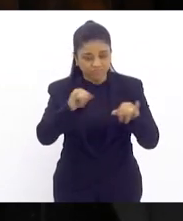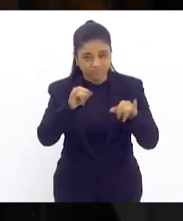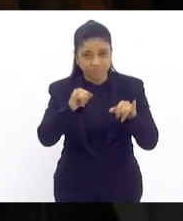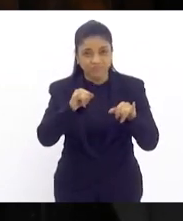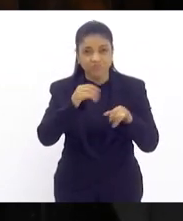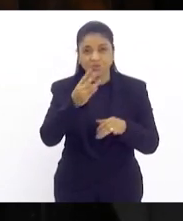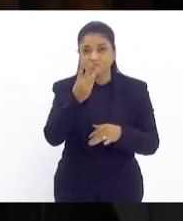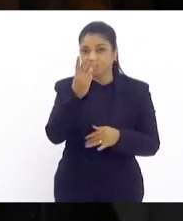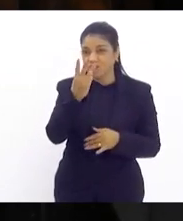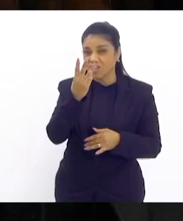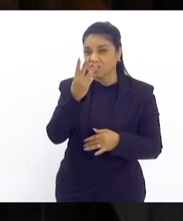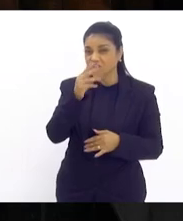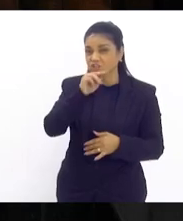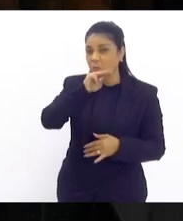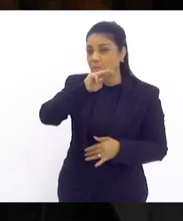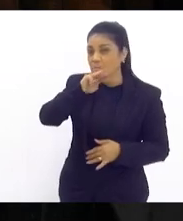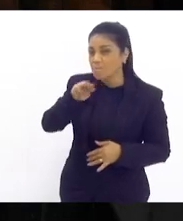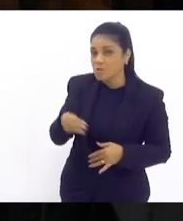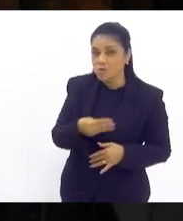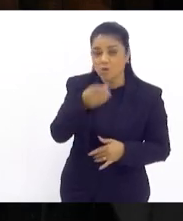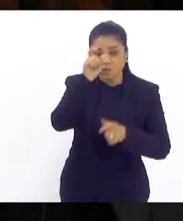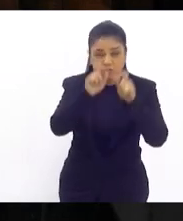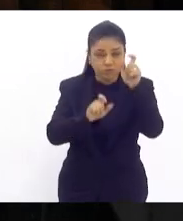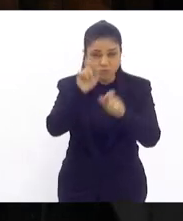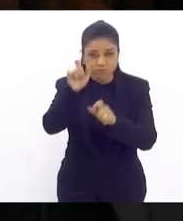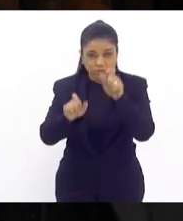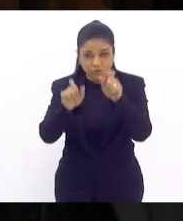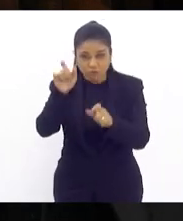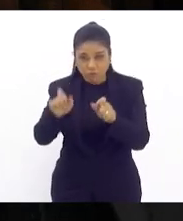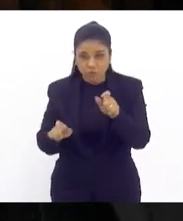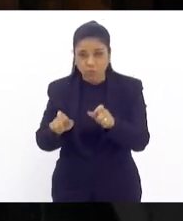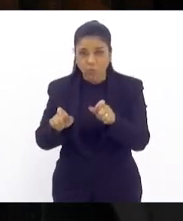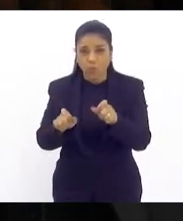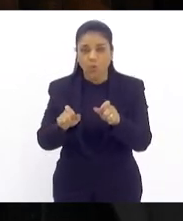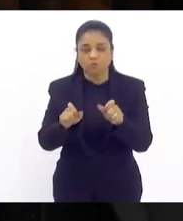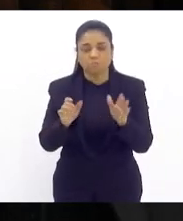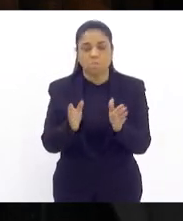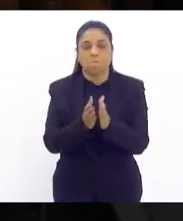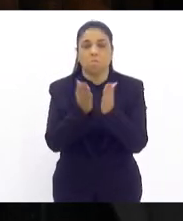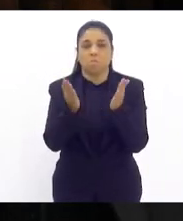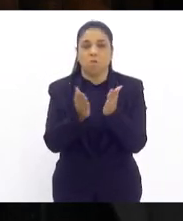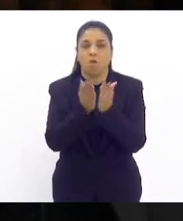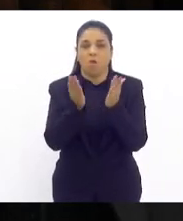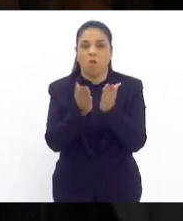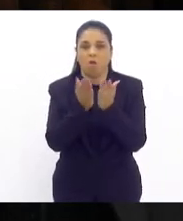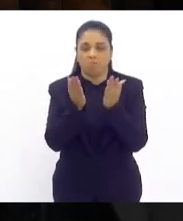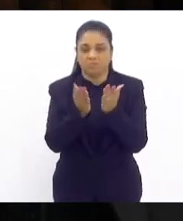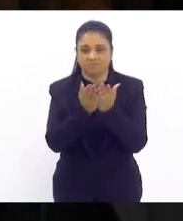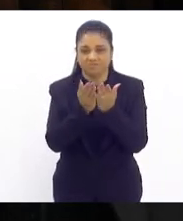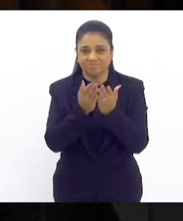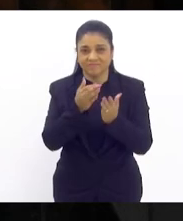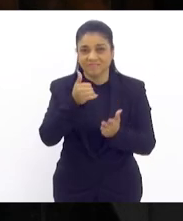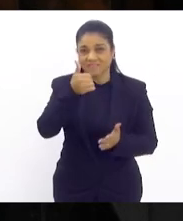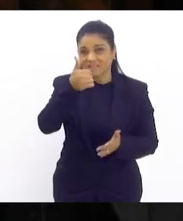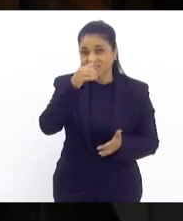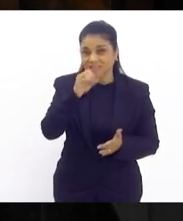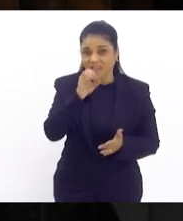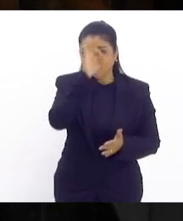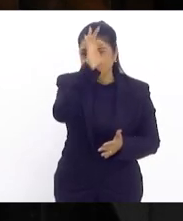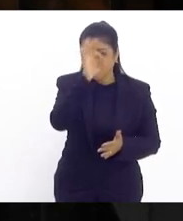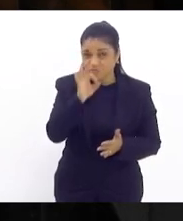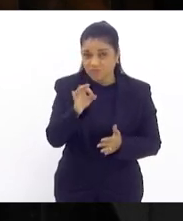milhões de pessoas no estado do Rio de Janeiro abaixo da linha da miséria isto é 10% da